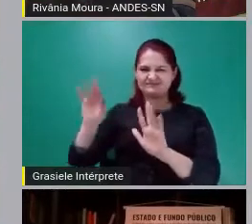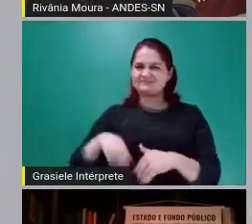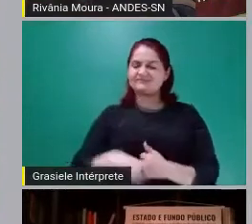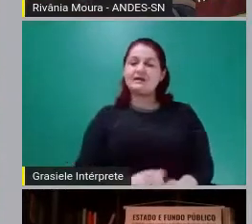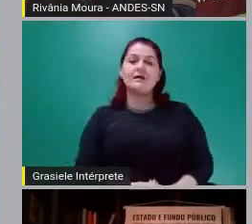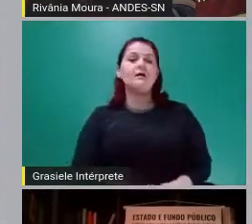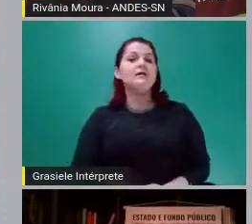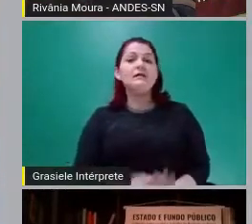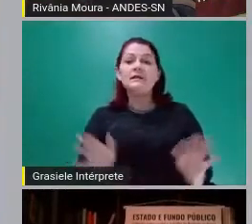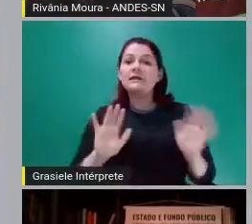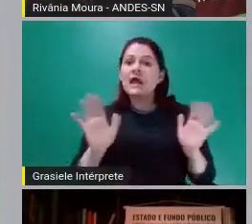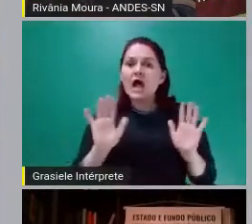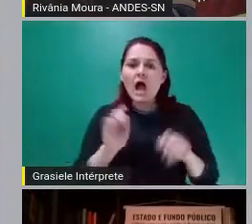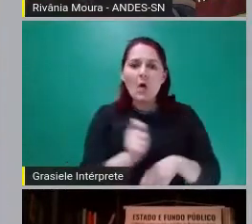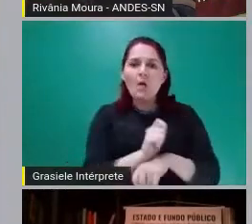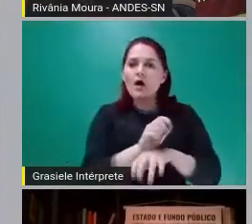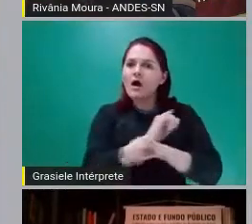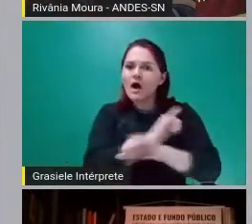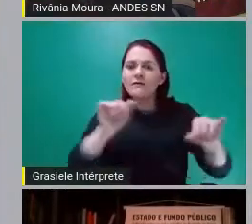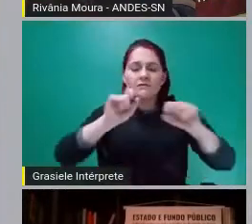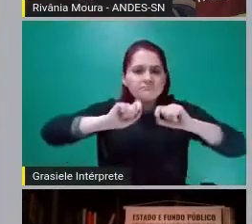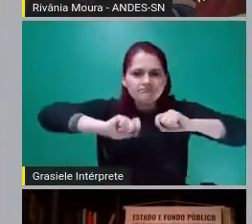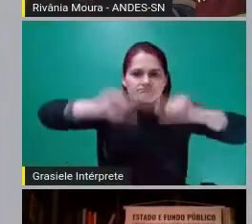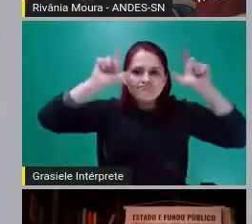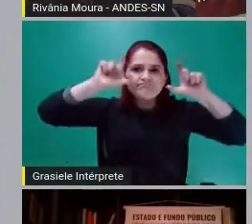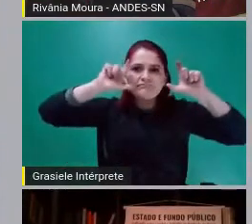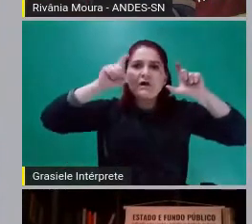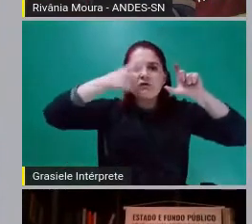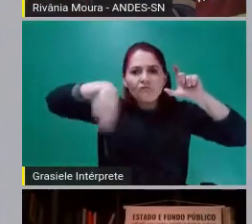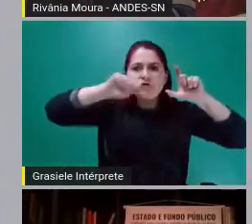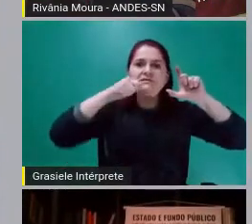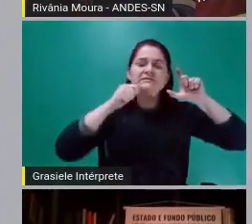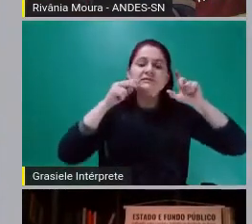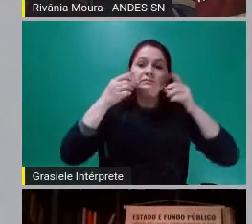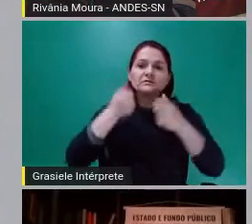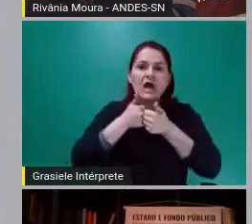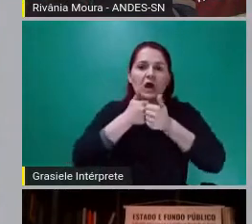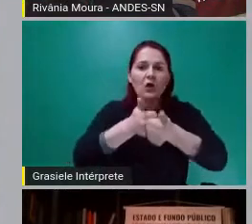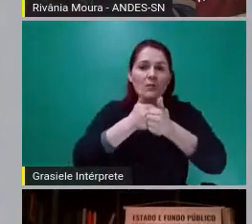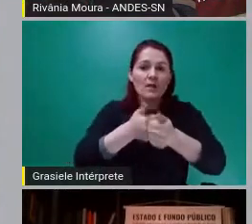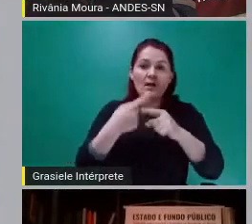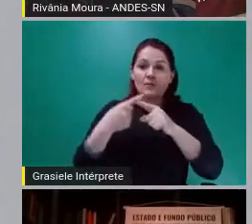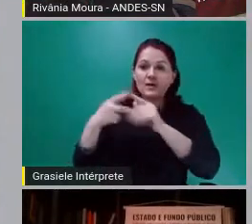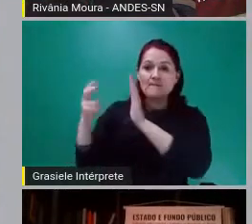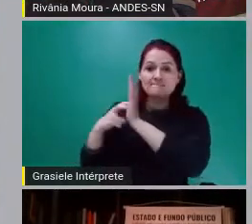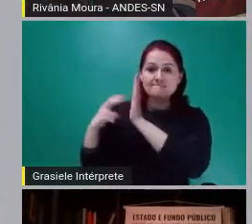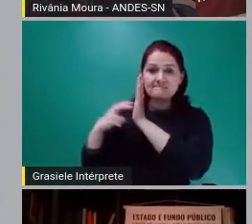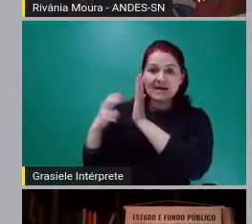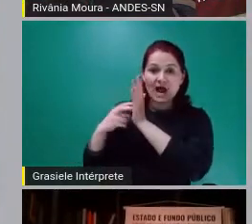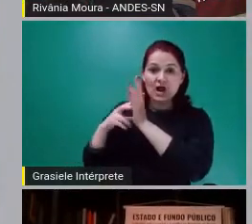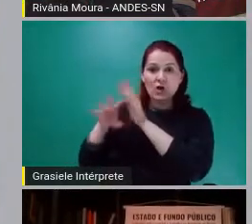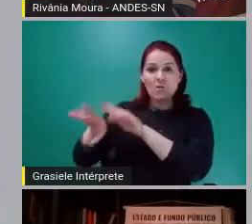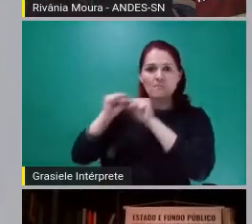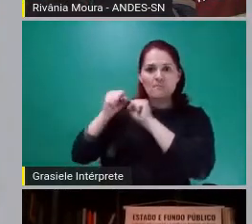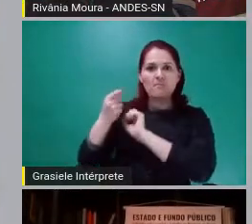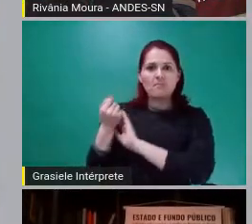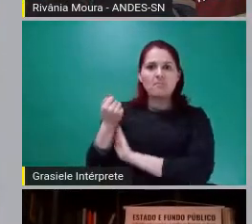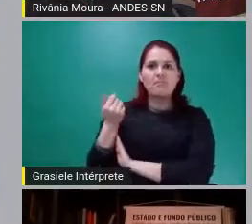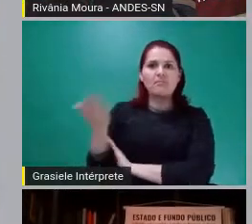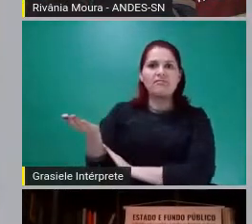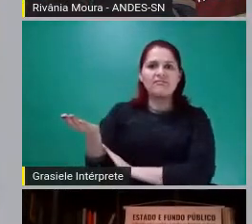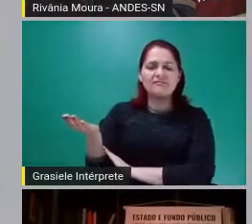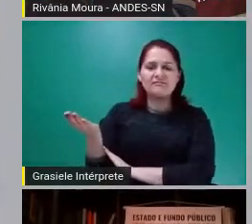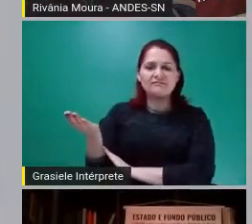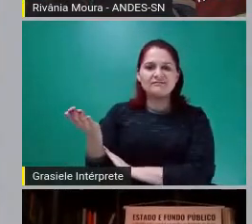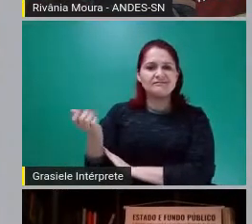Deus, prestem atenção e não deixem na mão do banqueiro. O banqueiro tem razão de fazer isso, porque ele quer que